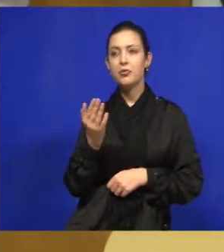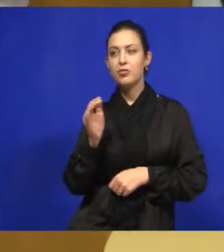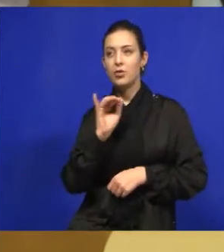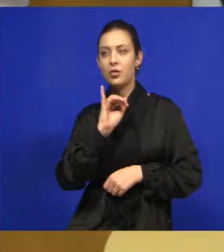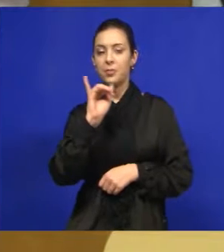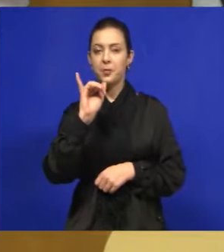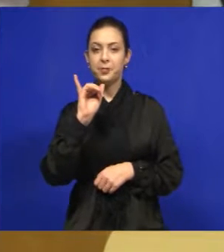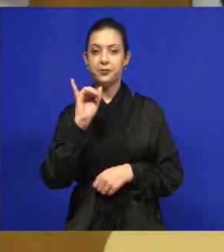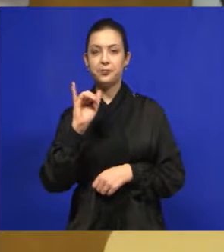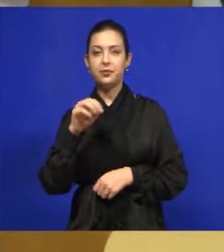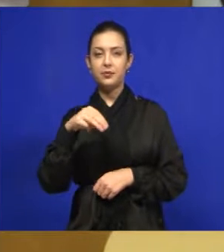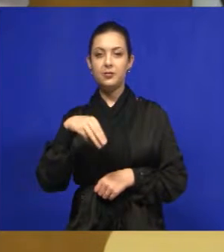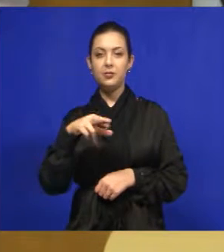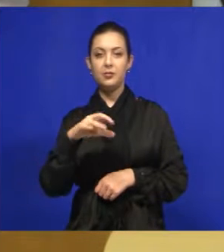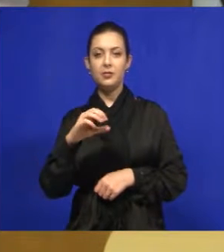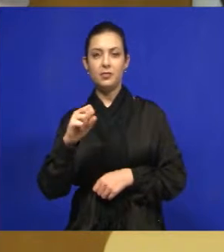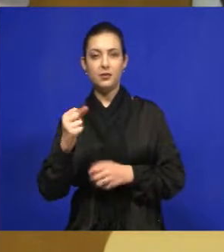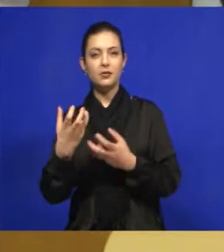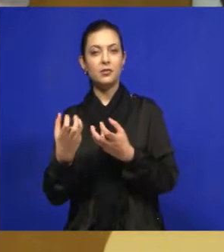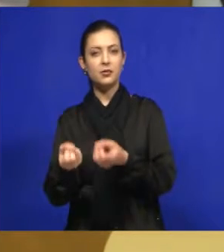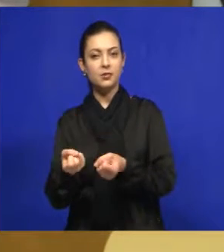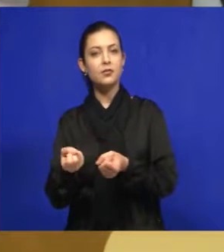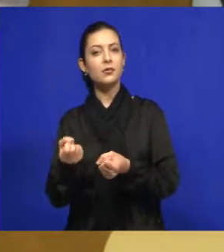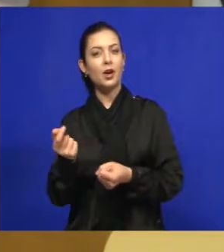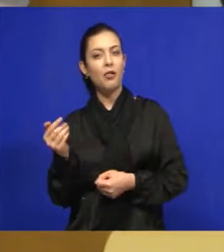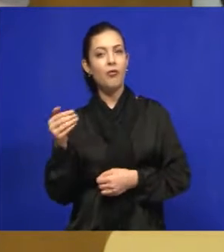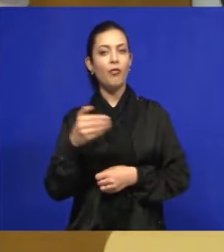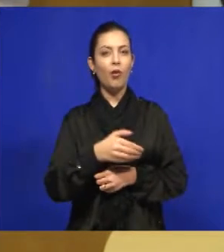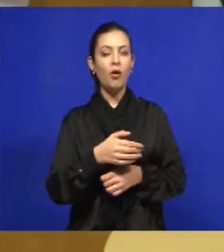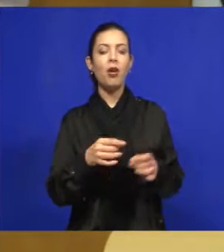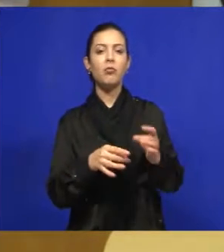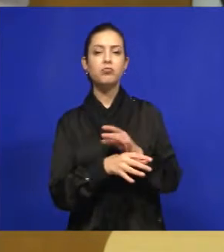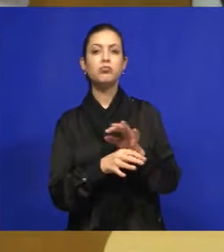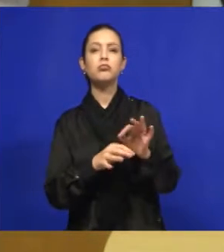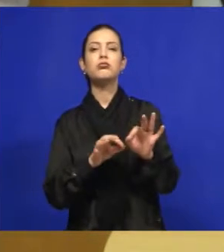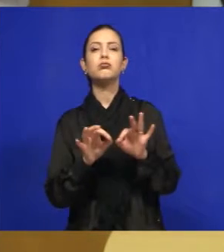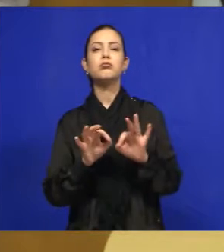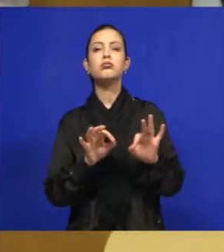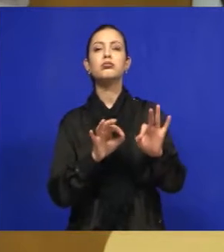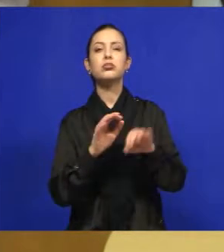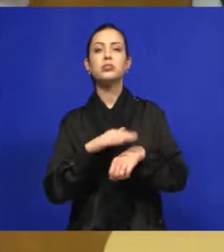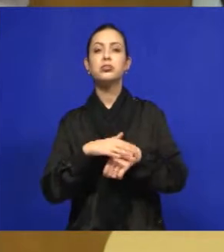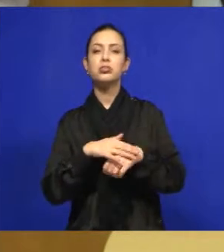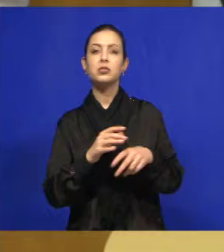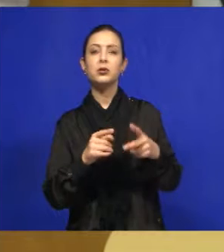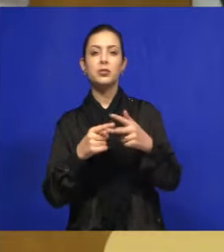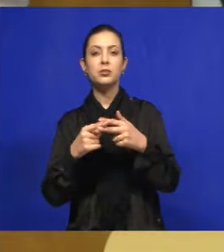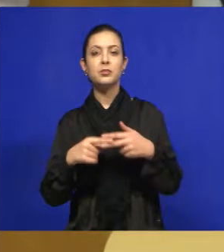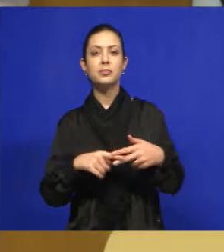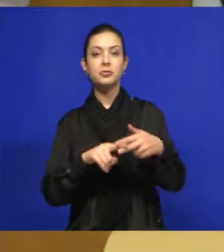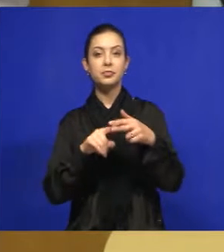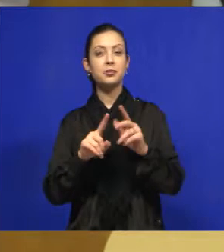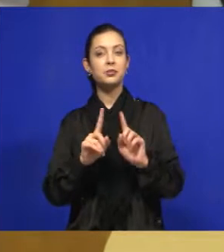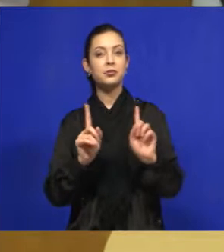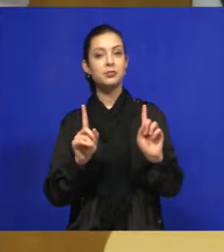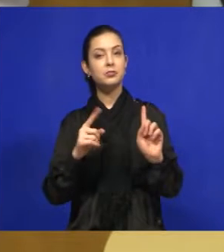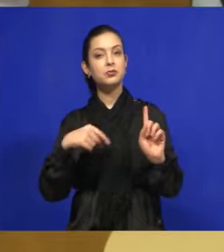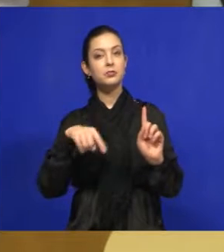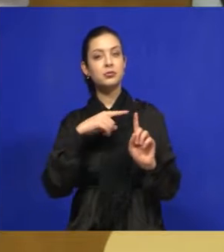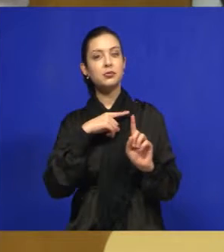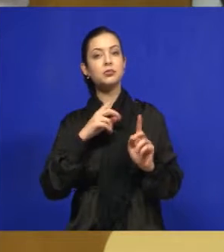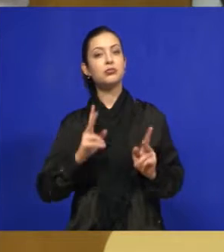e o Marcos também atendeu prontamente e realizou ali a reforma, mas nós